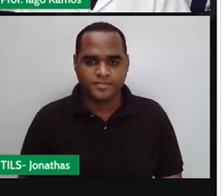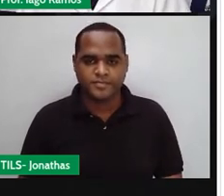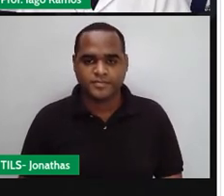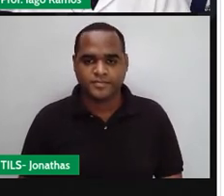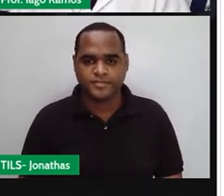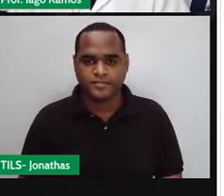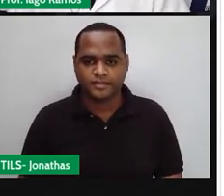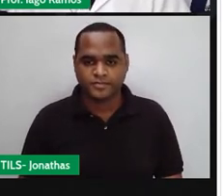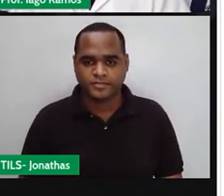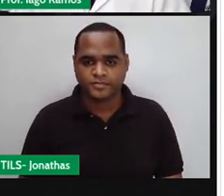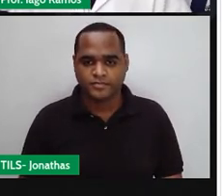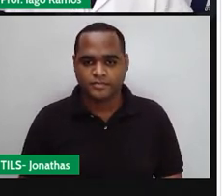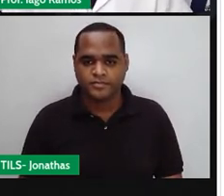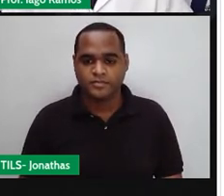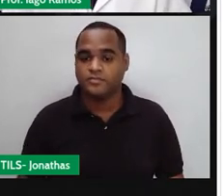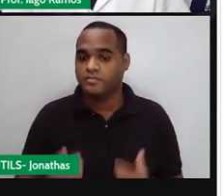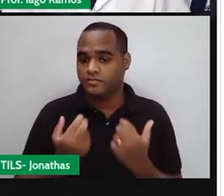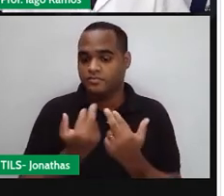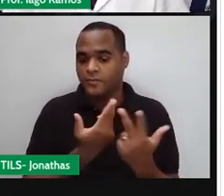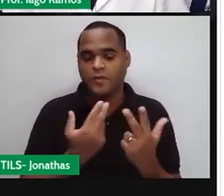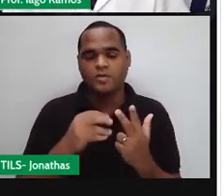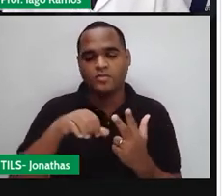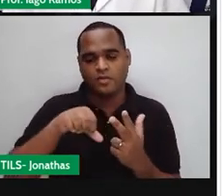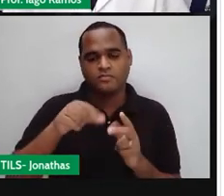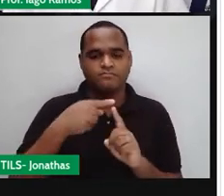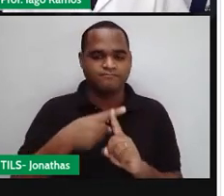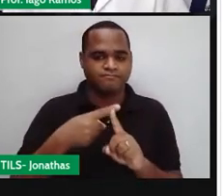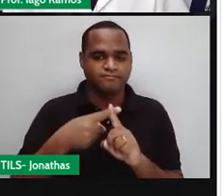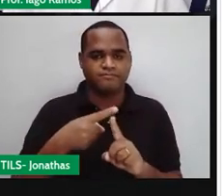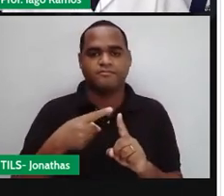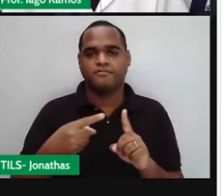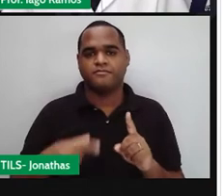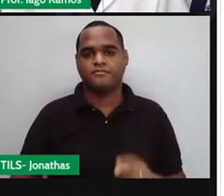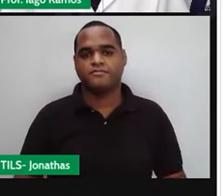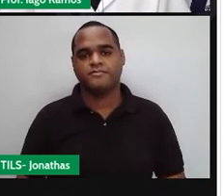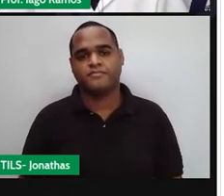É igual a nove positivo. Olha só.